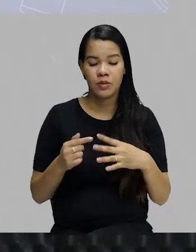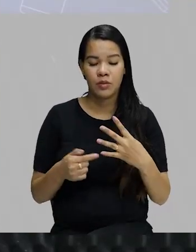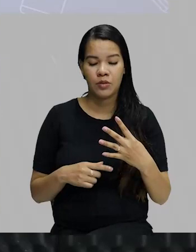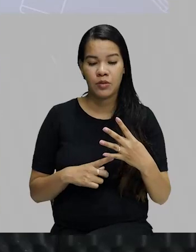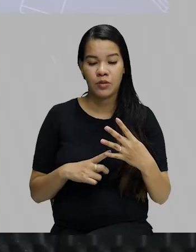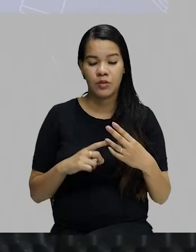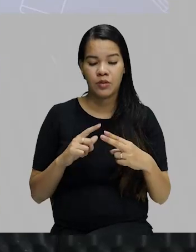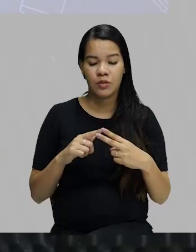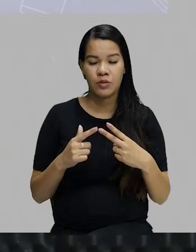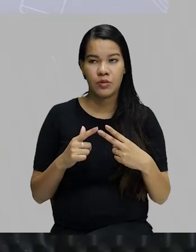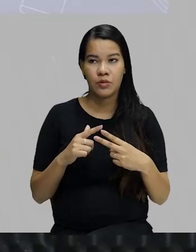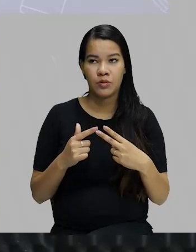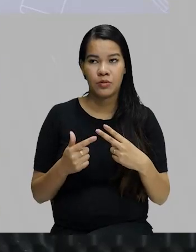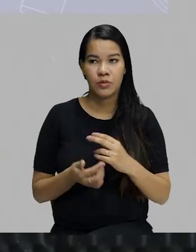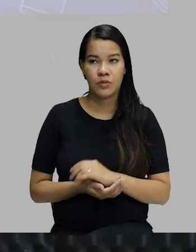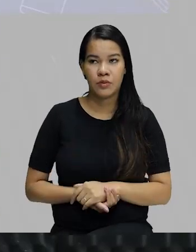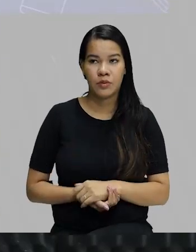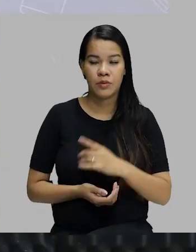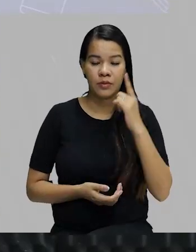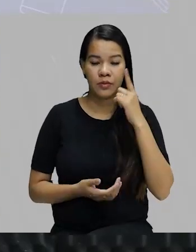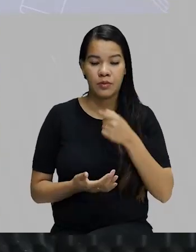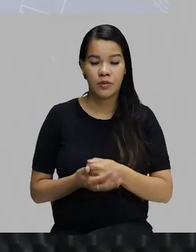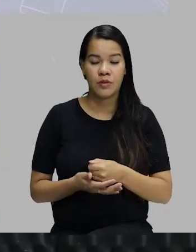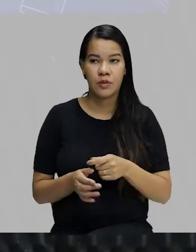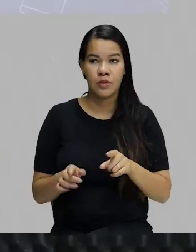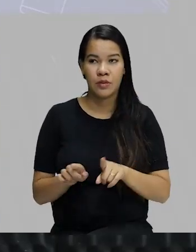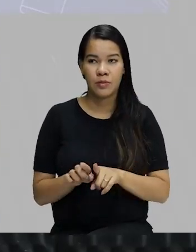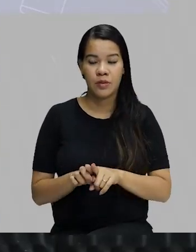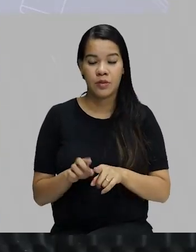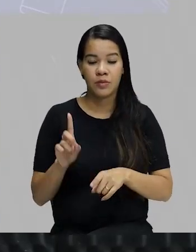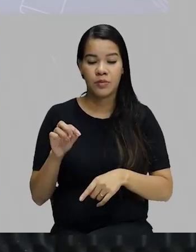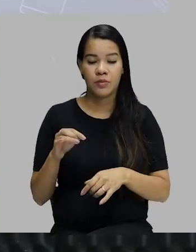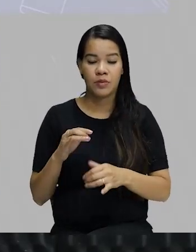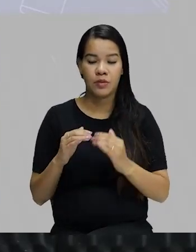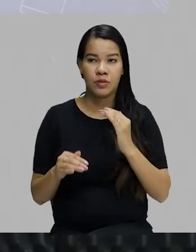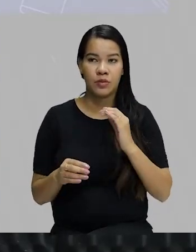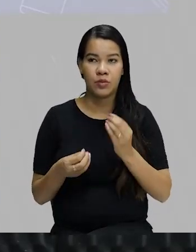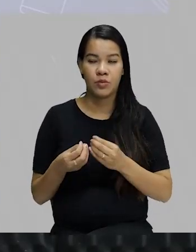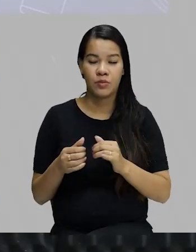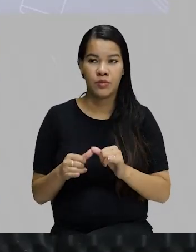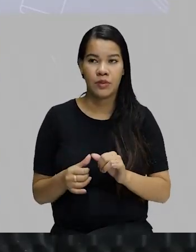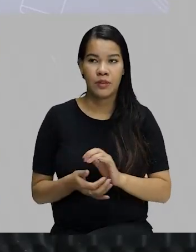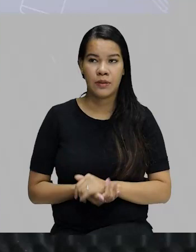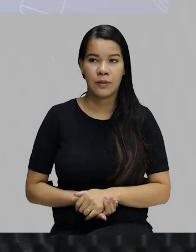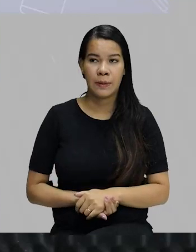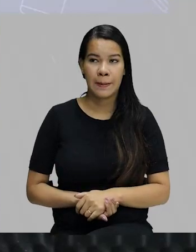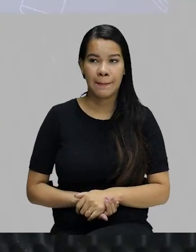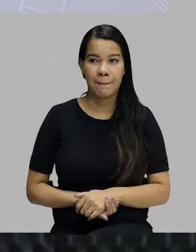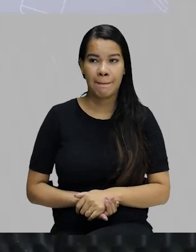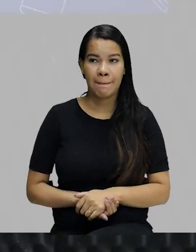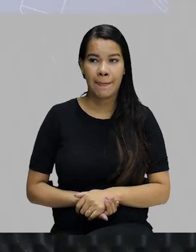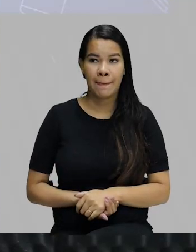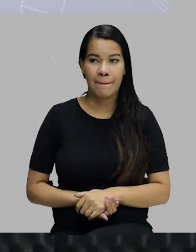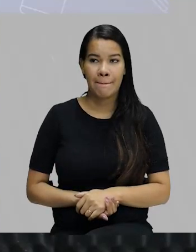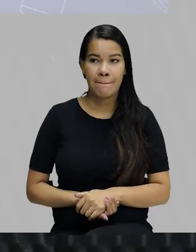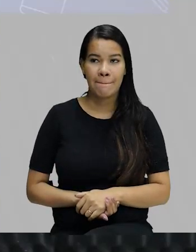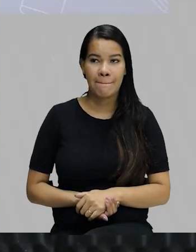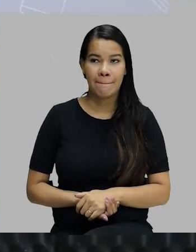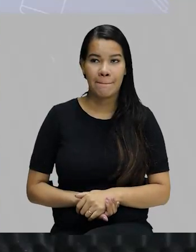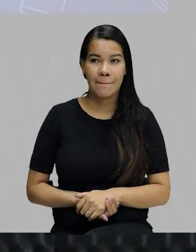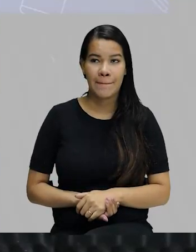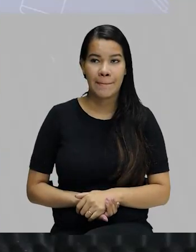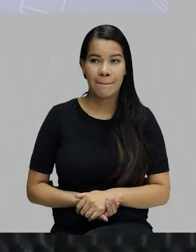as duas formas do imperativo. Imperativo afirmativo e imperativo negativo. Como é que fica? Se não estás contento em teu